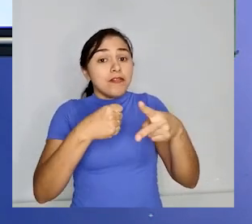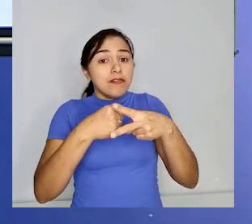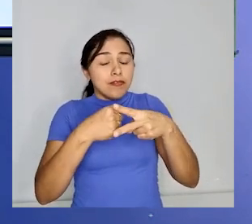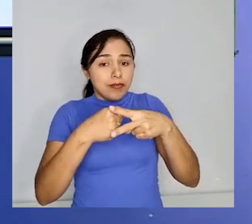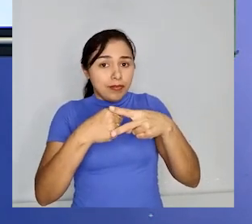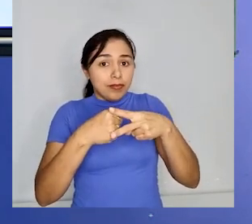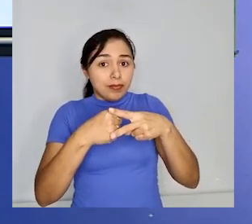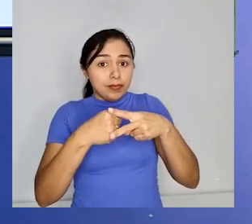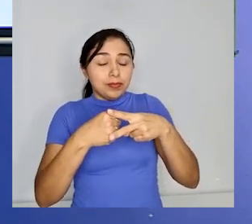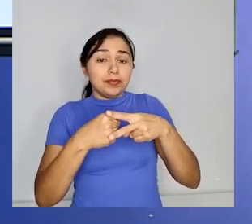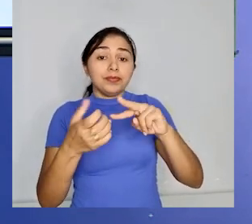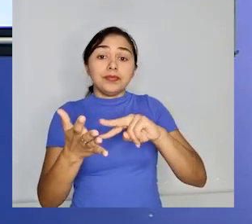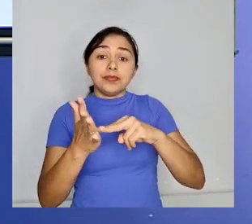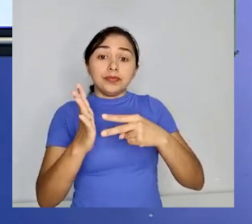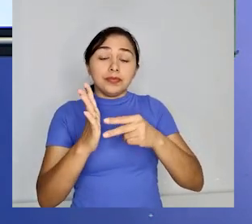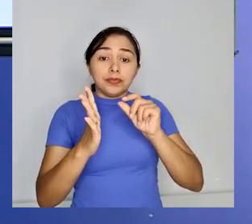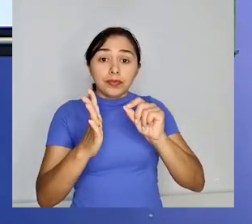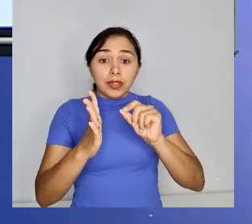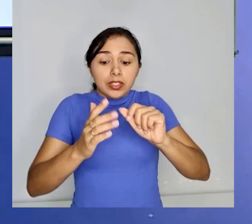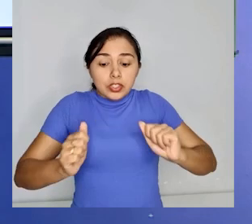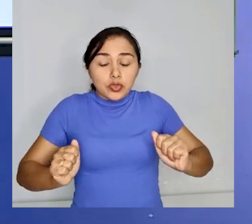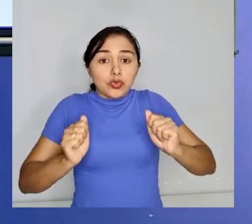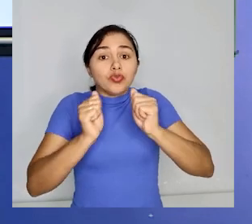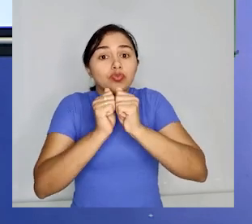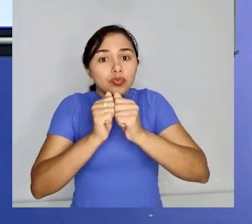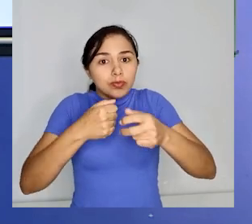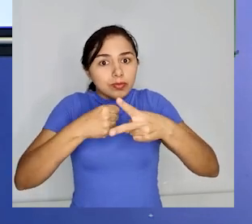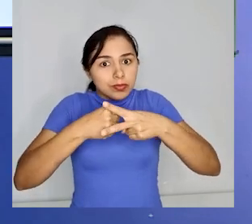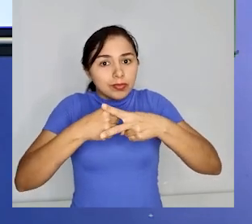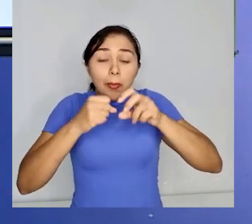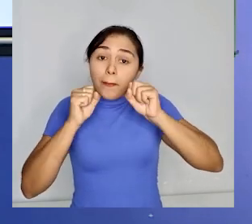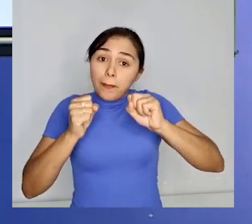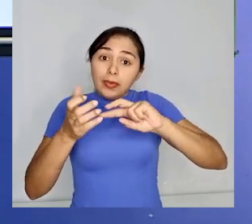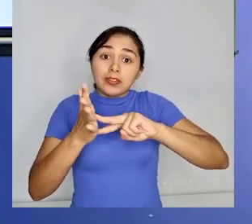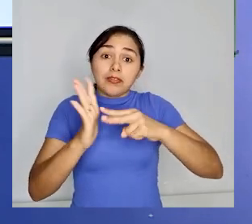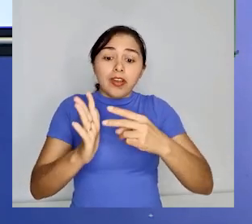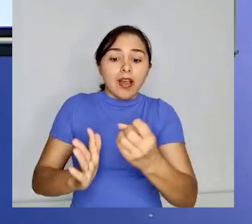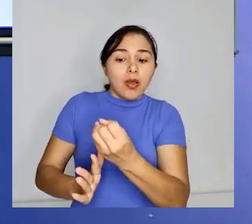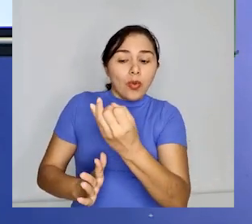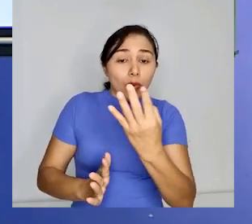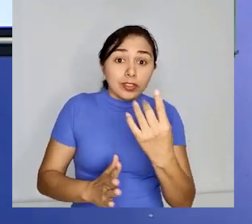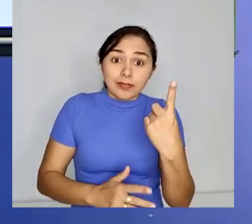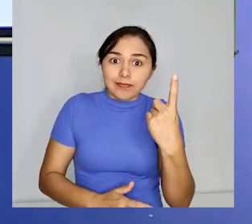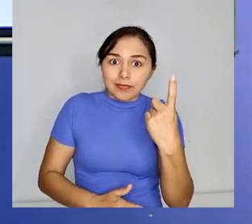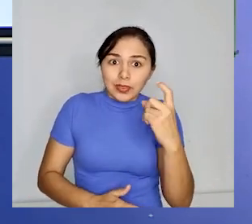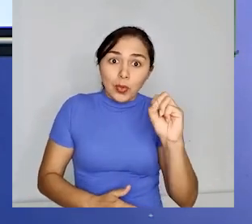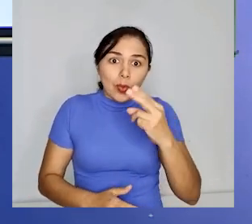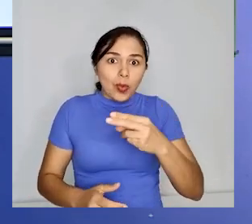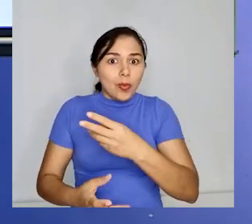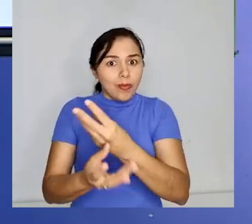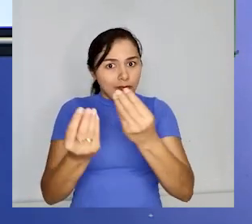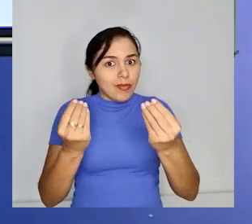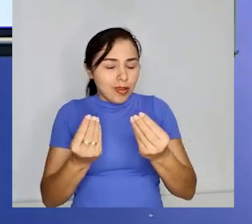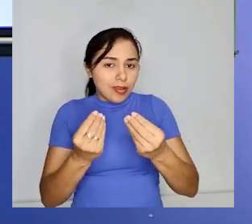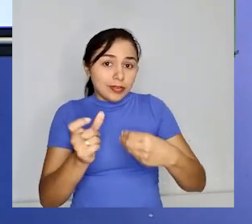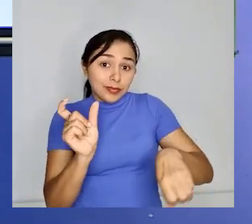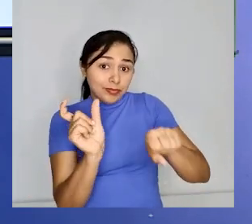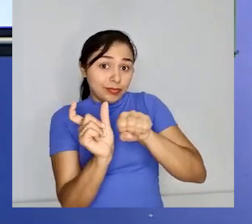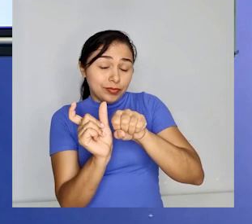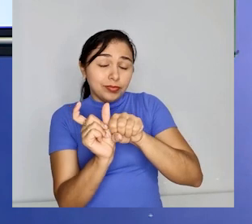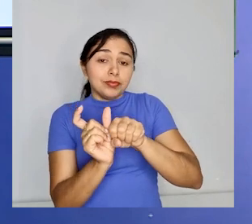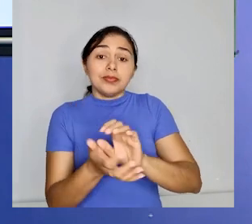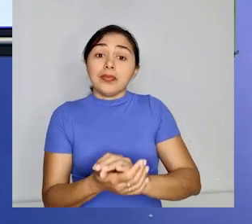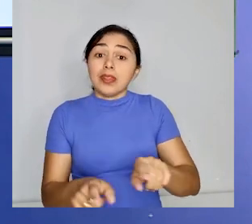verbos, indicam sua flexão em número singular e plural, em pessoa, primeira, segunda ou terceira pessoa